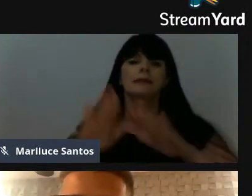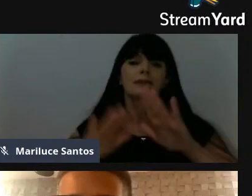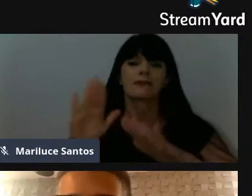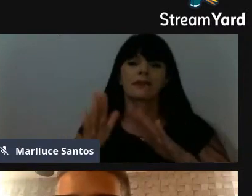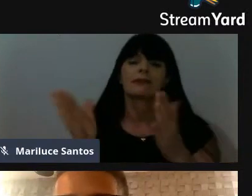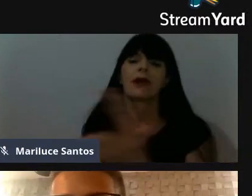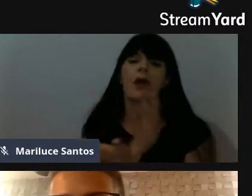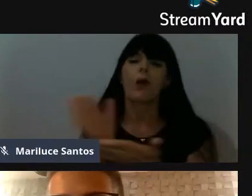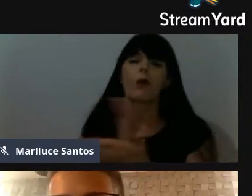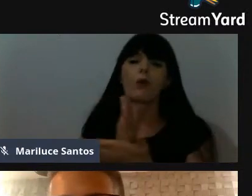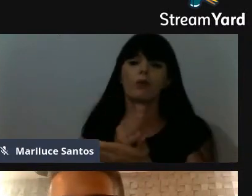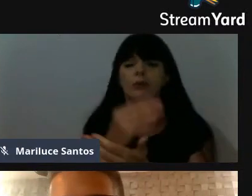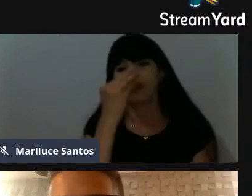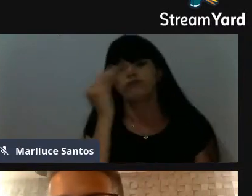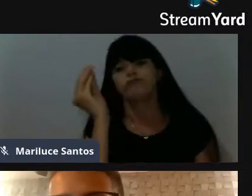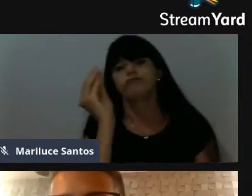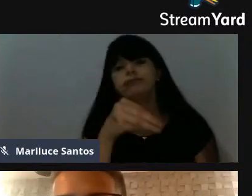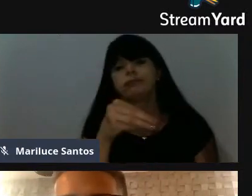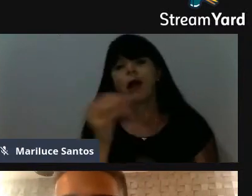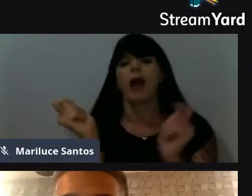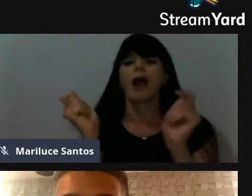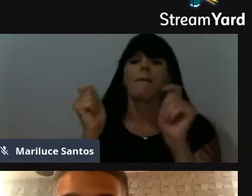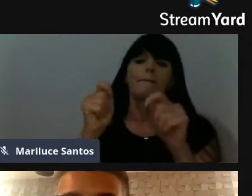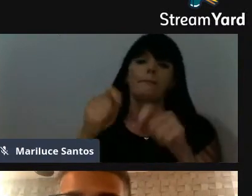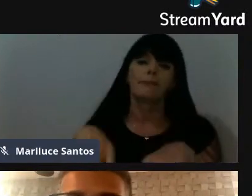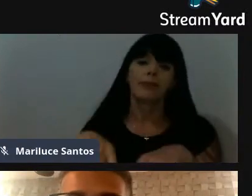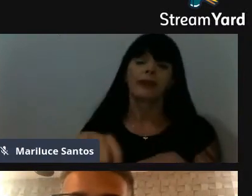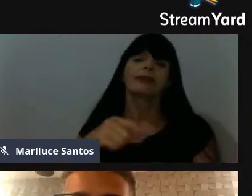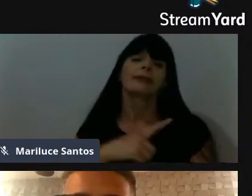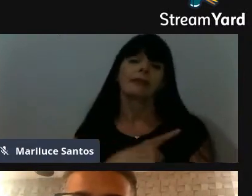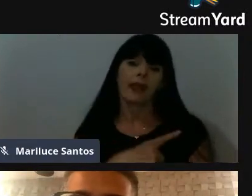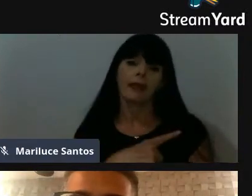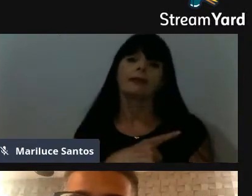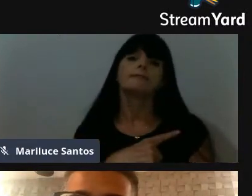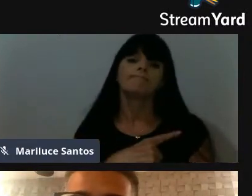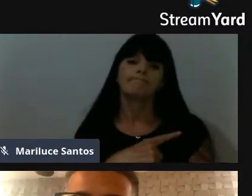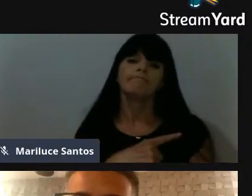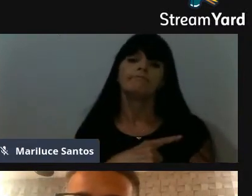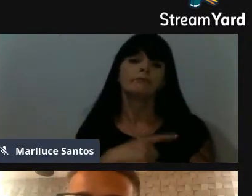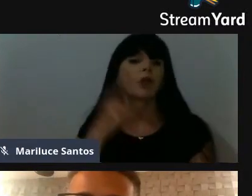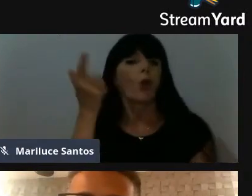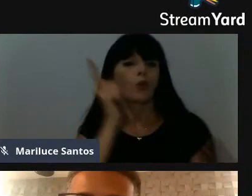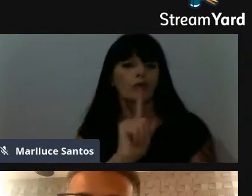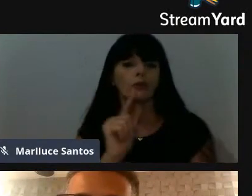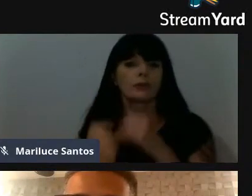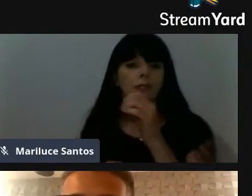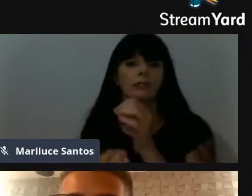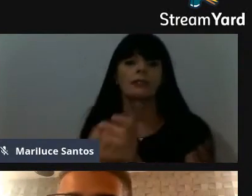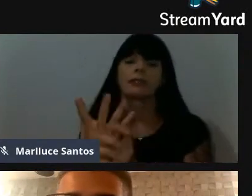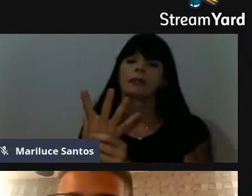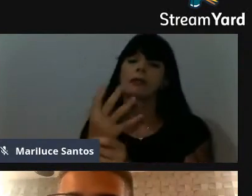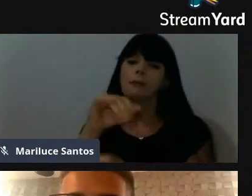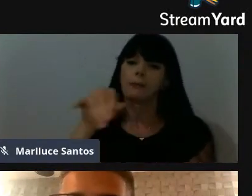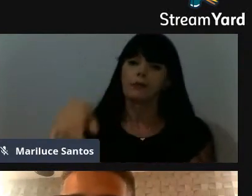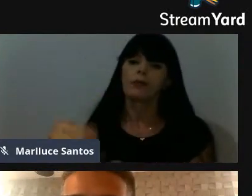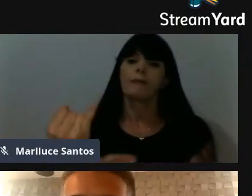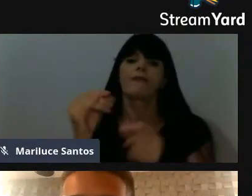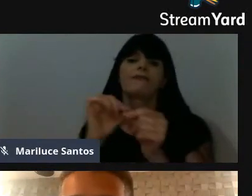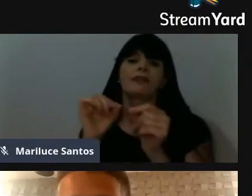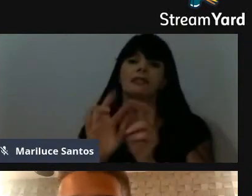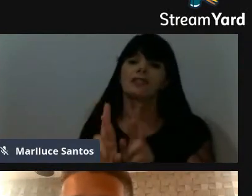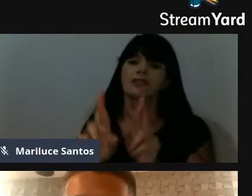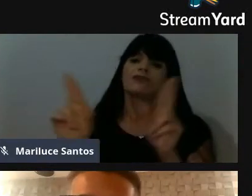desprezando a capacidade que a própria pessoa tem, poderia essa estar criando uma oportunidade para fazer a diferença,